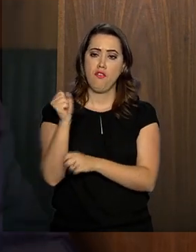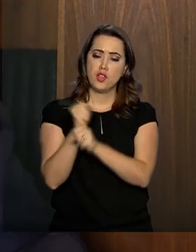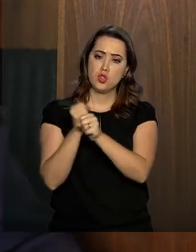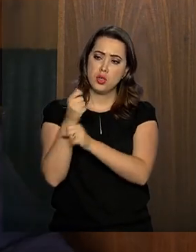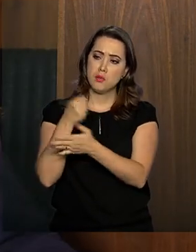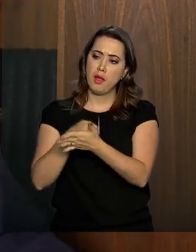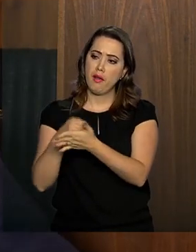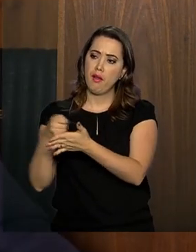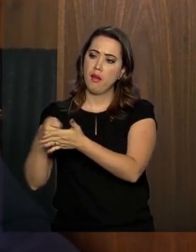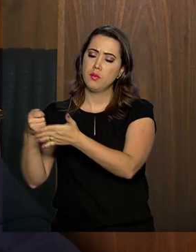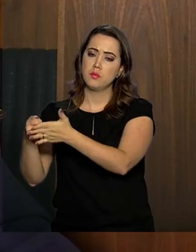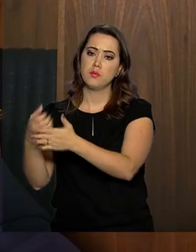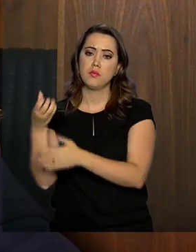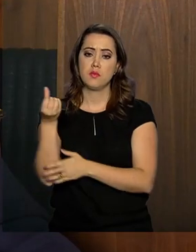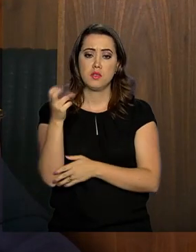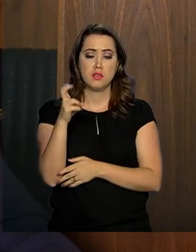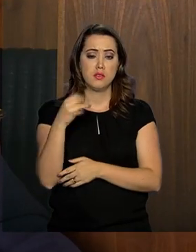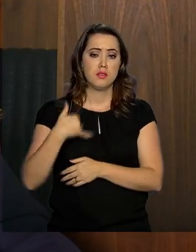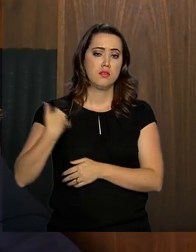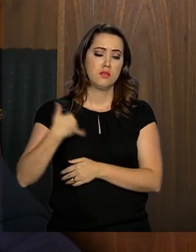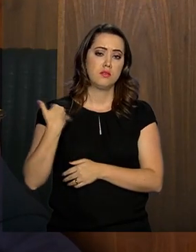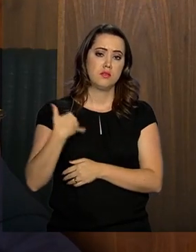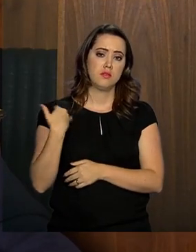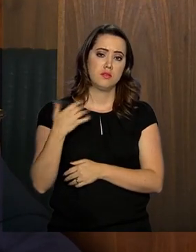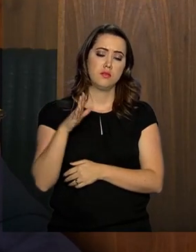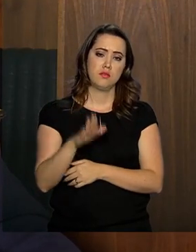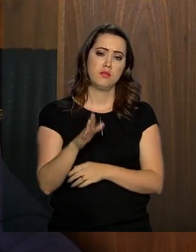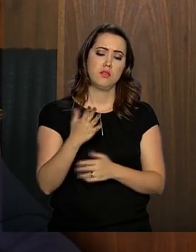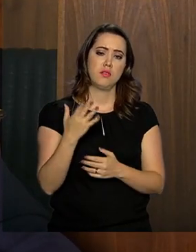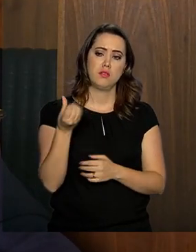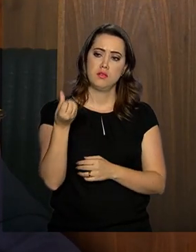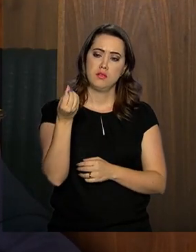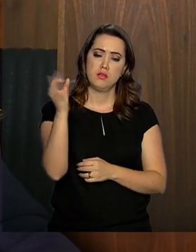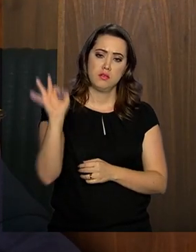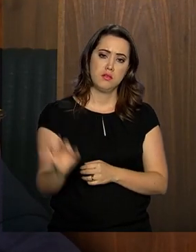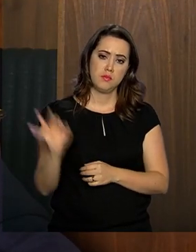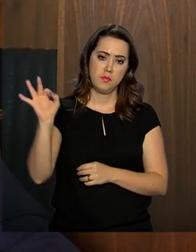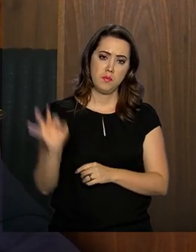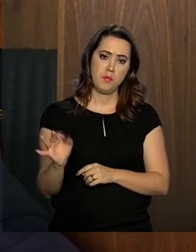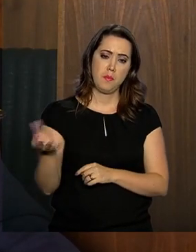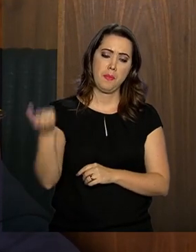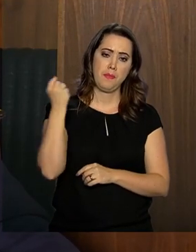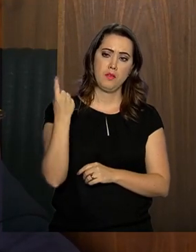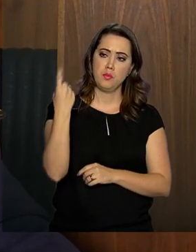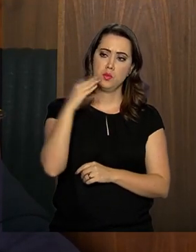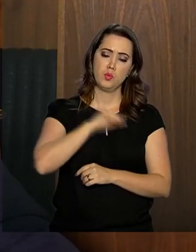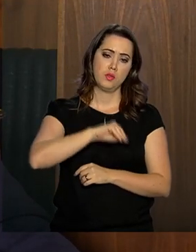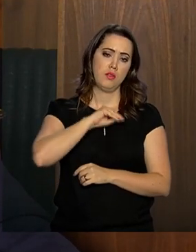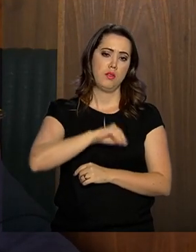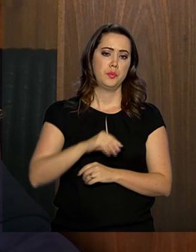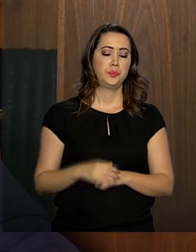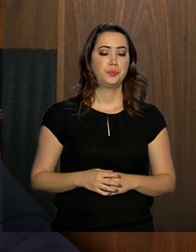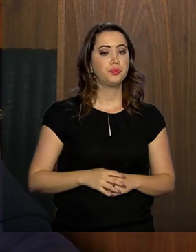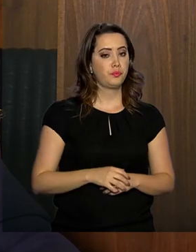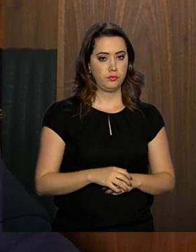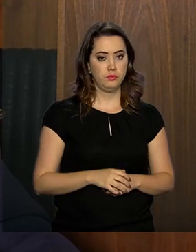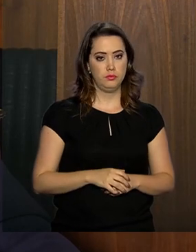contribuindo, aos 65 anos, 66% dessas pessoas recebem hoje um salário mínimo.